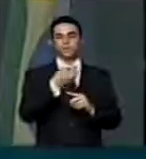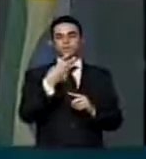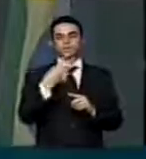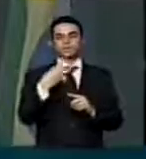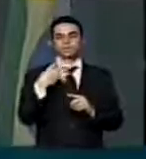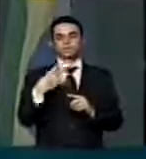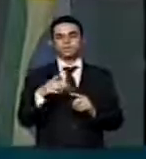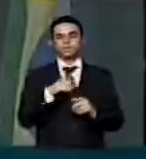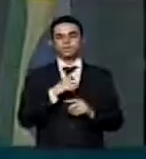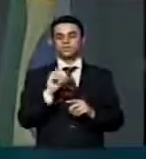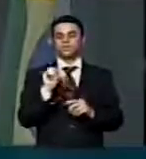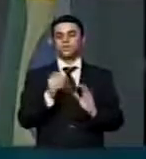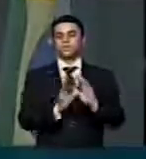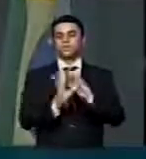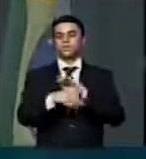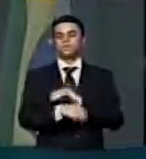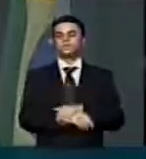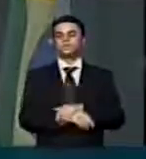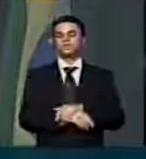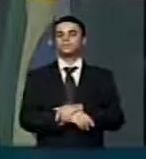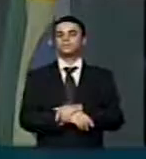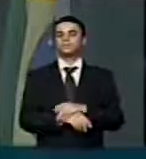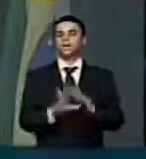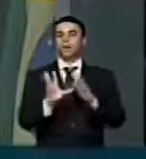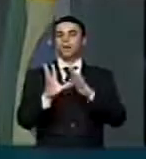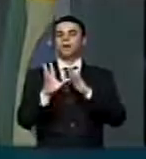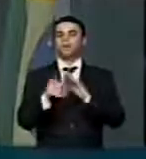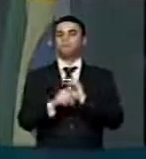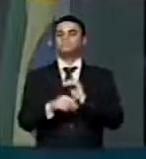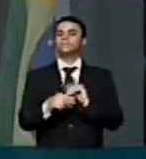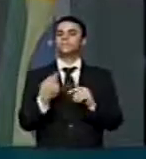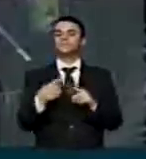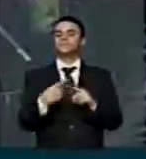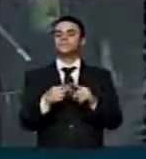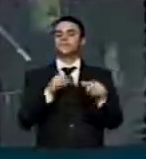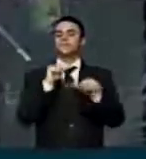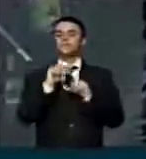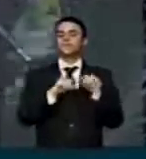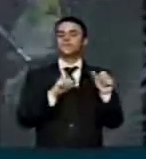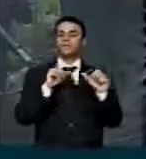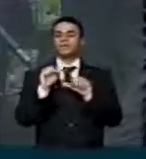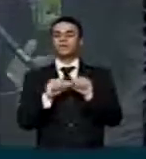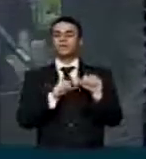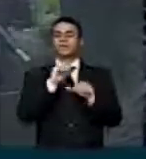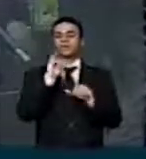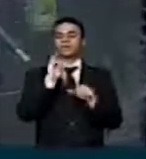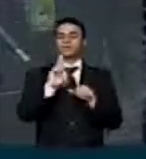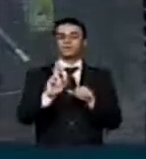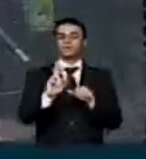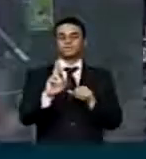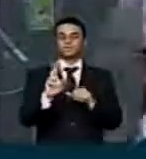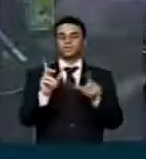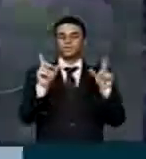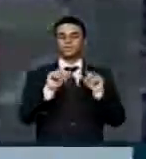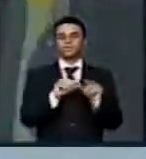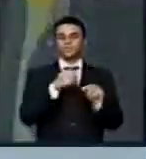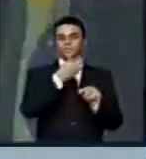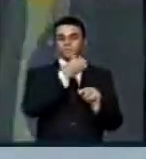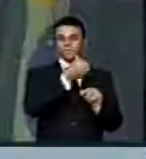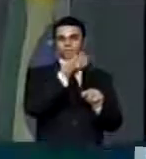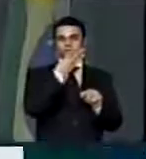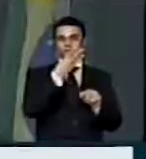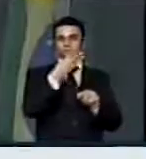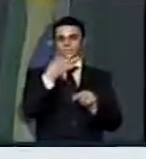um contrabando. estavam trazendo o reajuste, a correção da tabela do imposto de renda para a 634